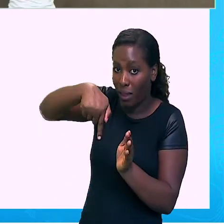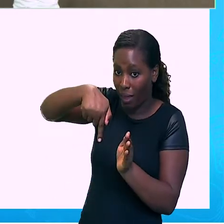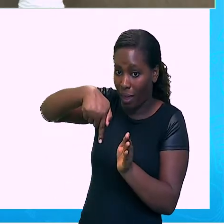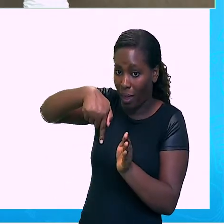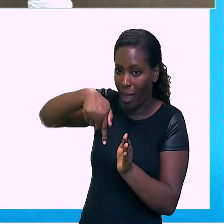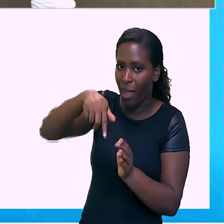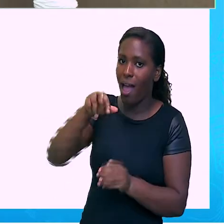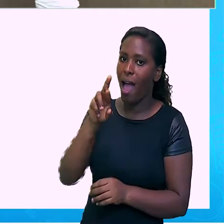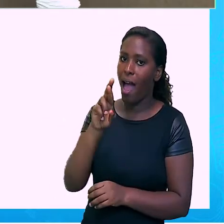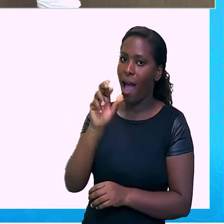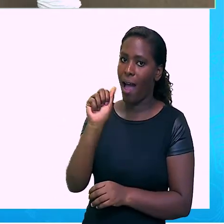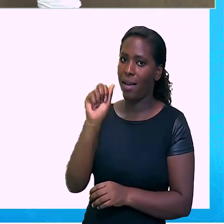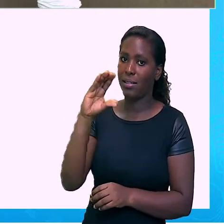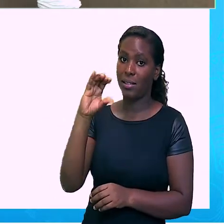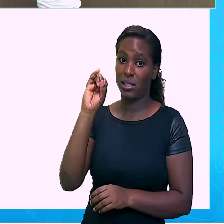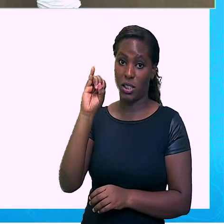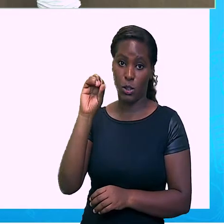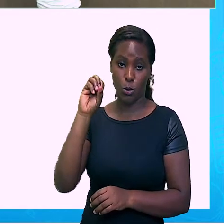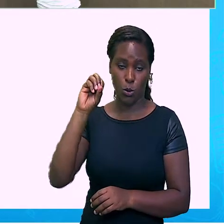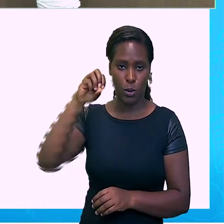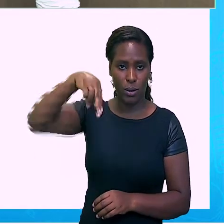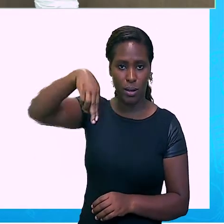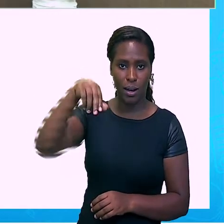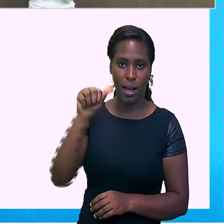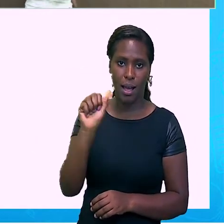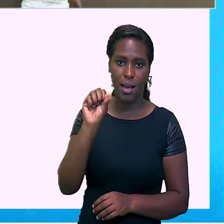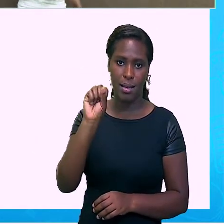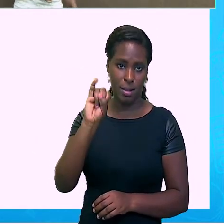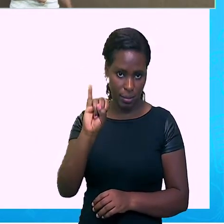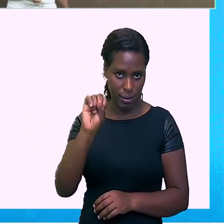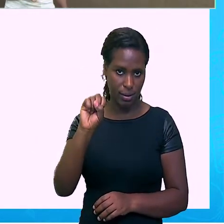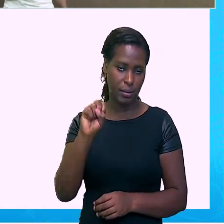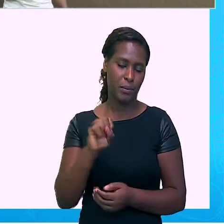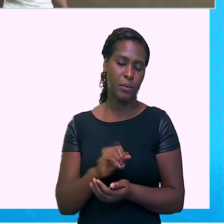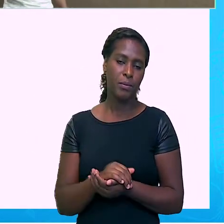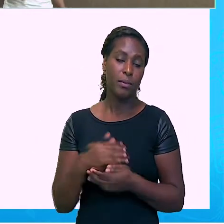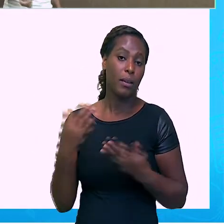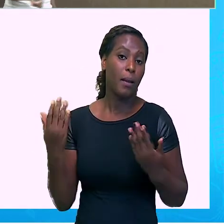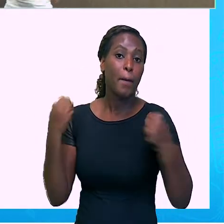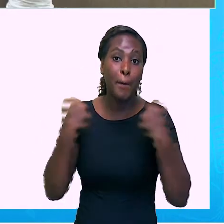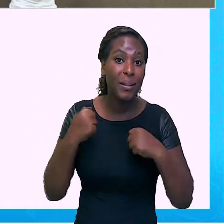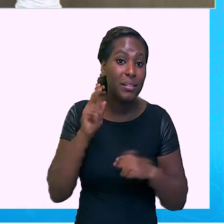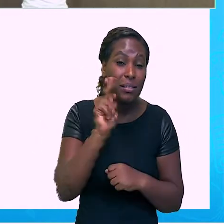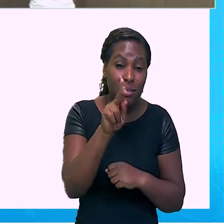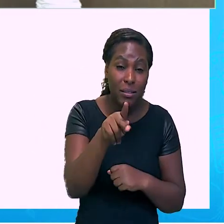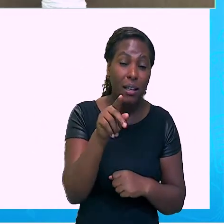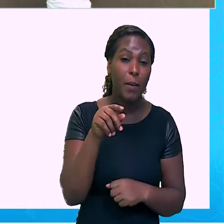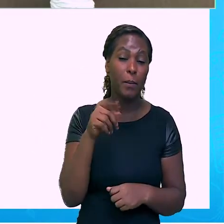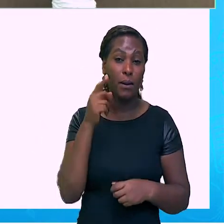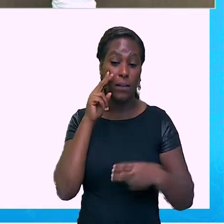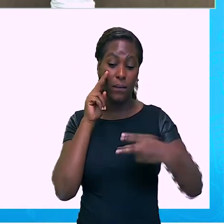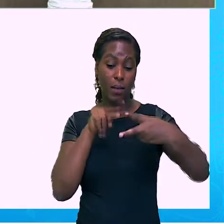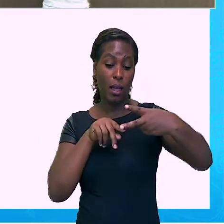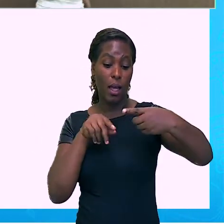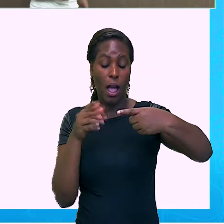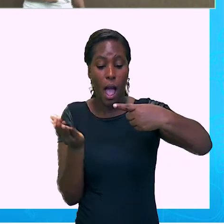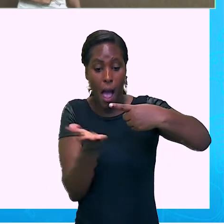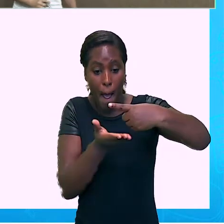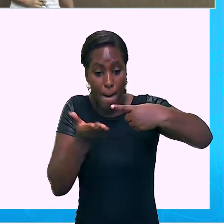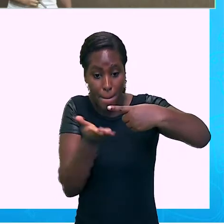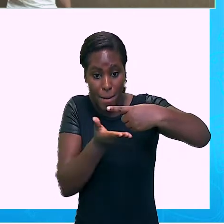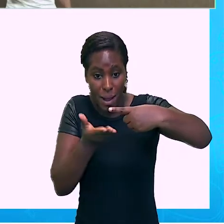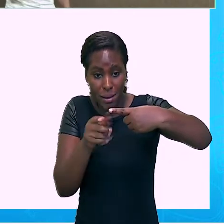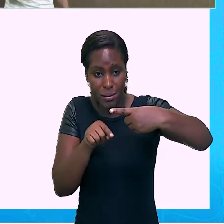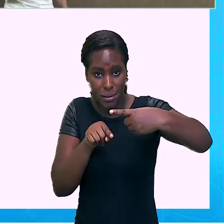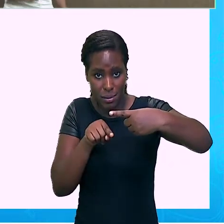Por enquanto, em todos os exemplos aqui, eu tenho uma base positiva. Então isso não fez diferença